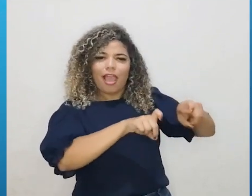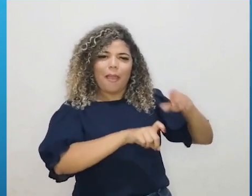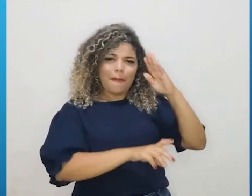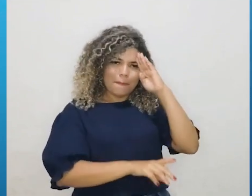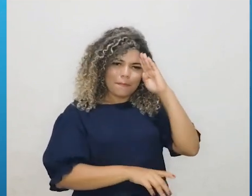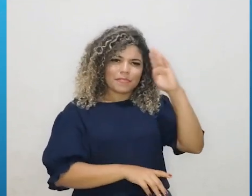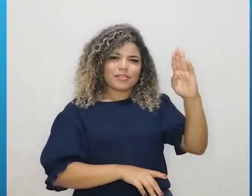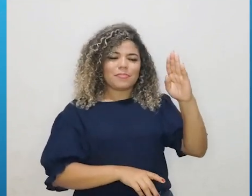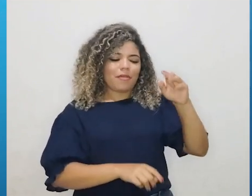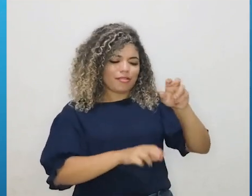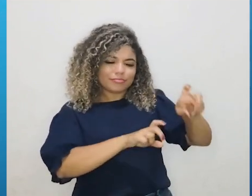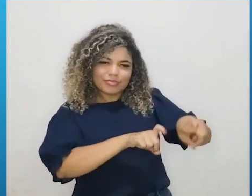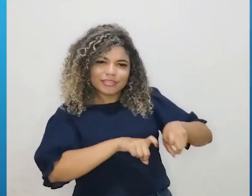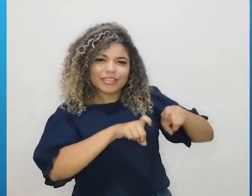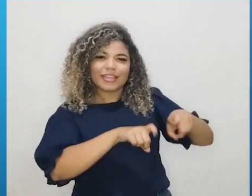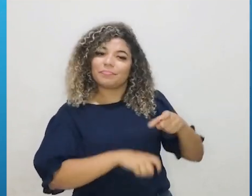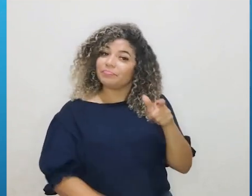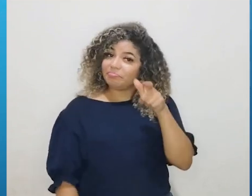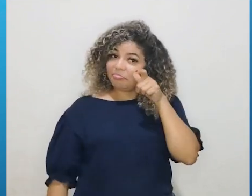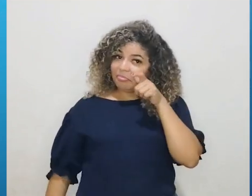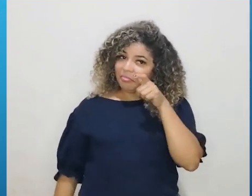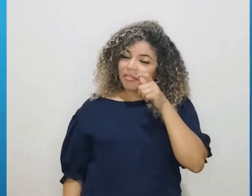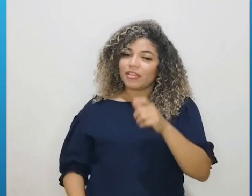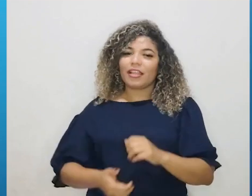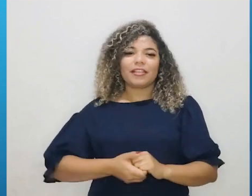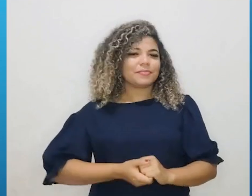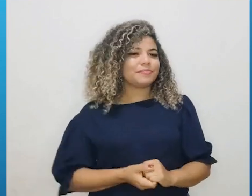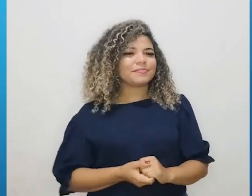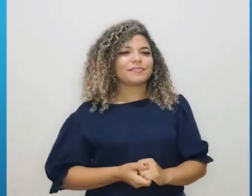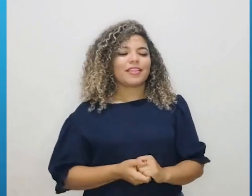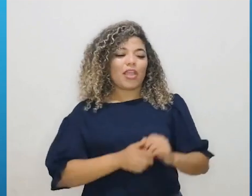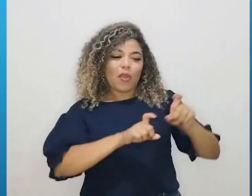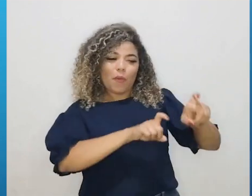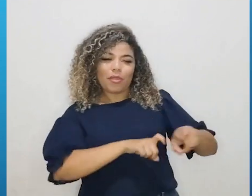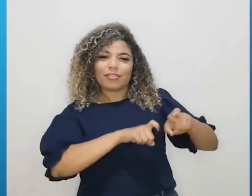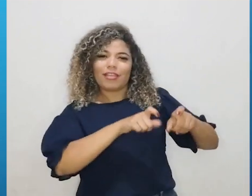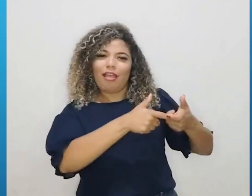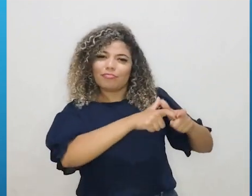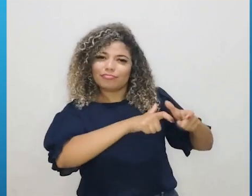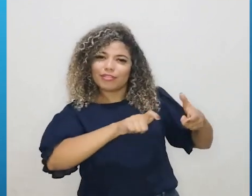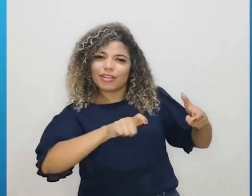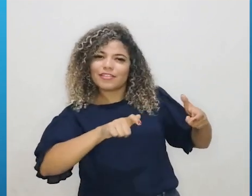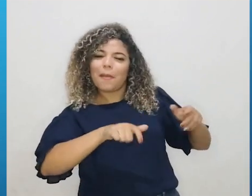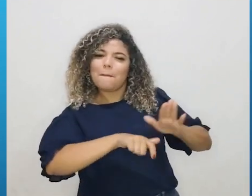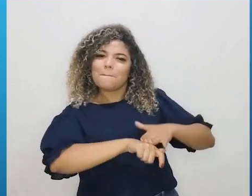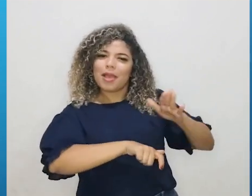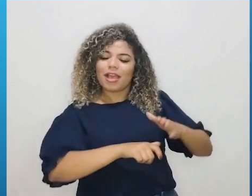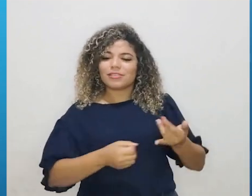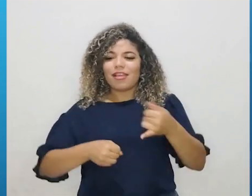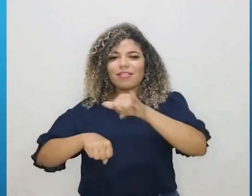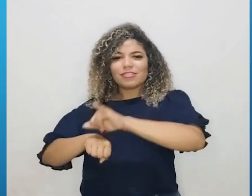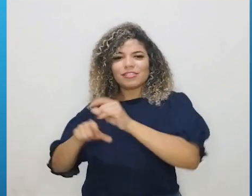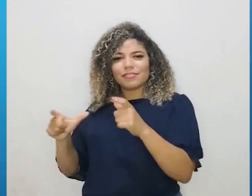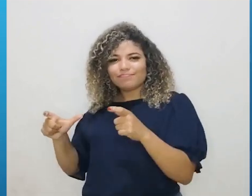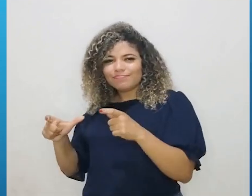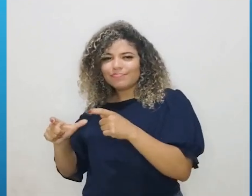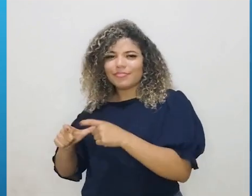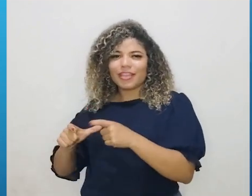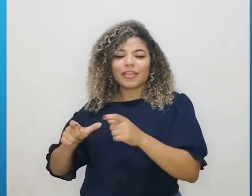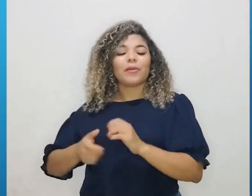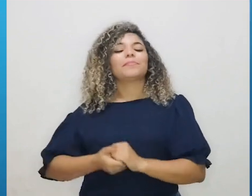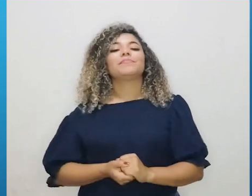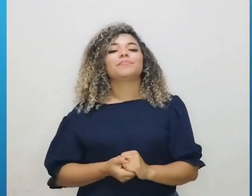só que interessante dessa vez. O interior teve um crescimento populacional maior que os grandes centros urbanos.